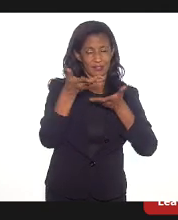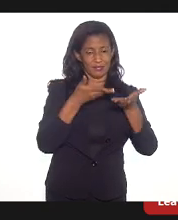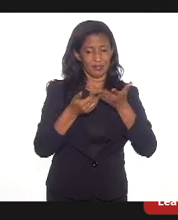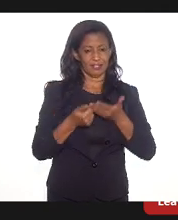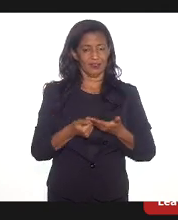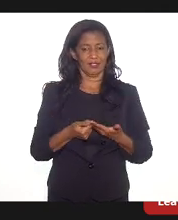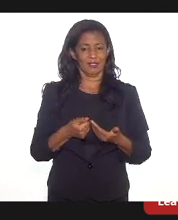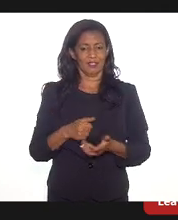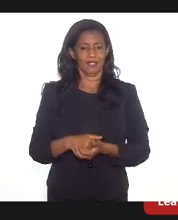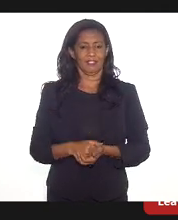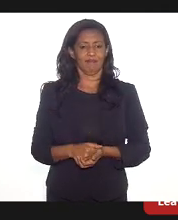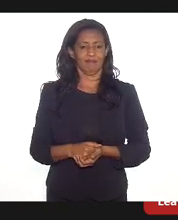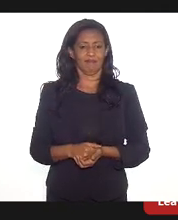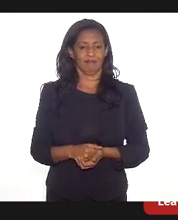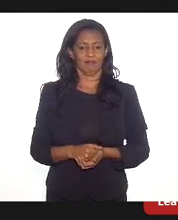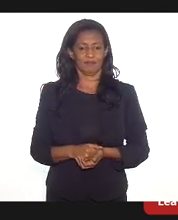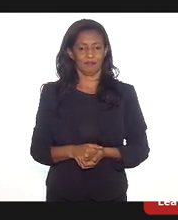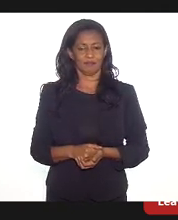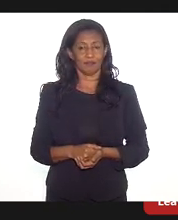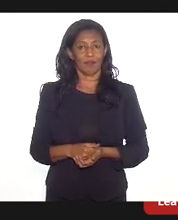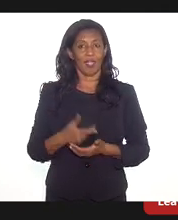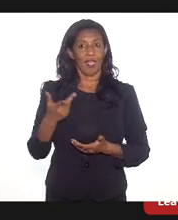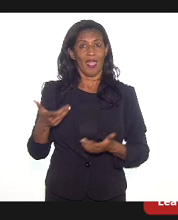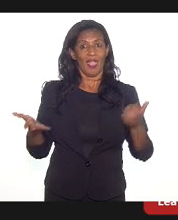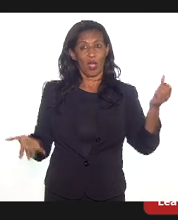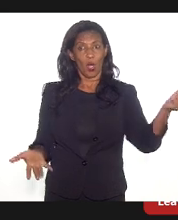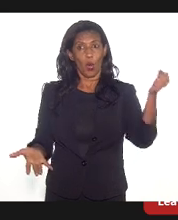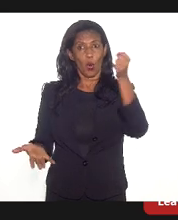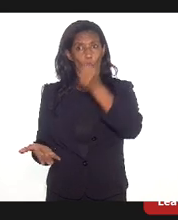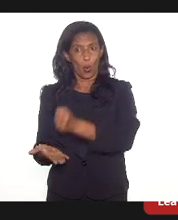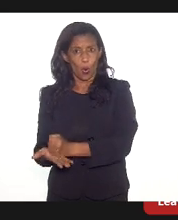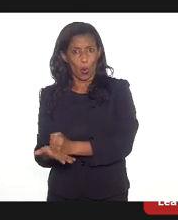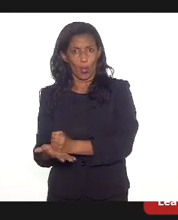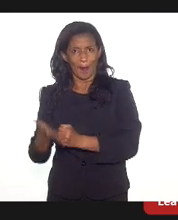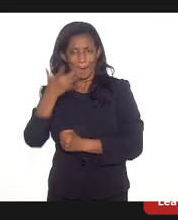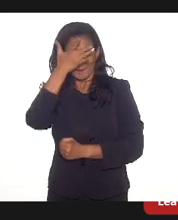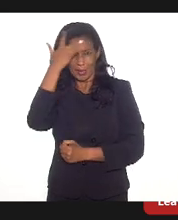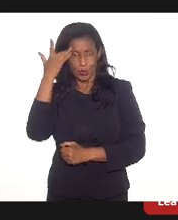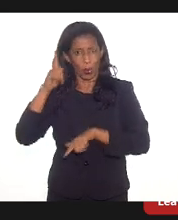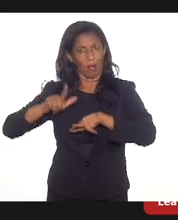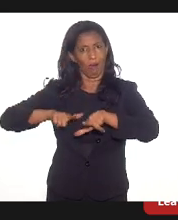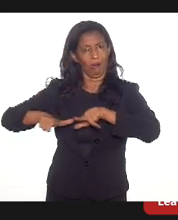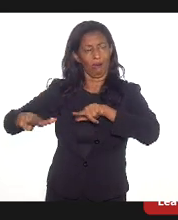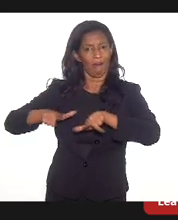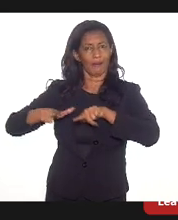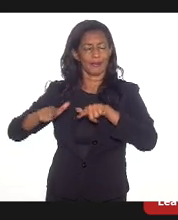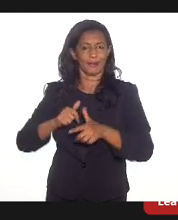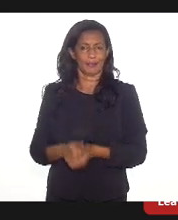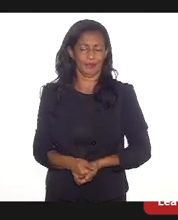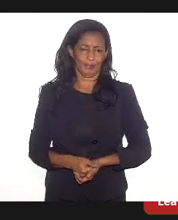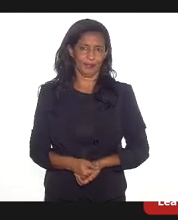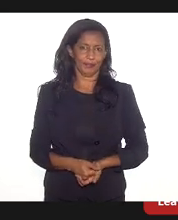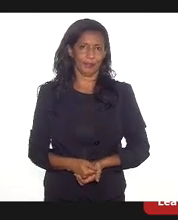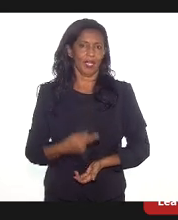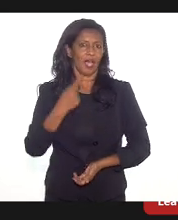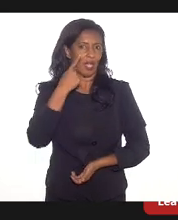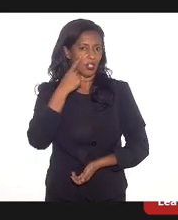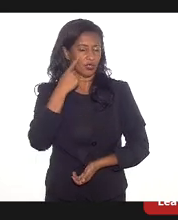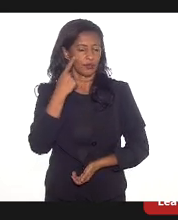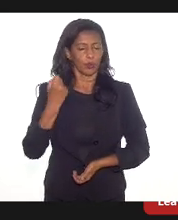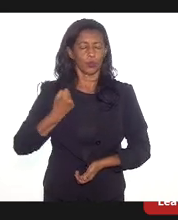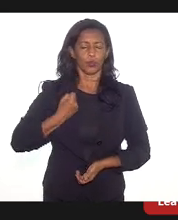dessas pessoas no mercado do trabalho. a gente vê aí um número